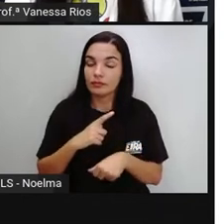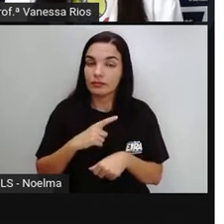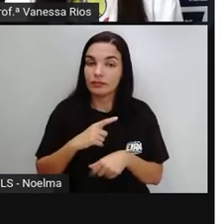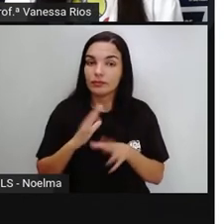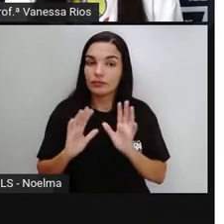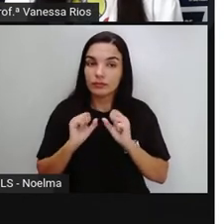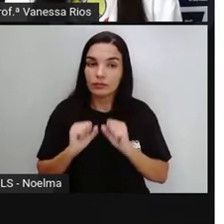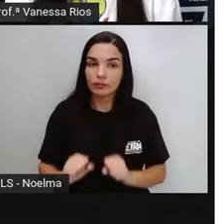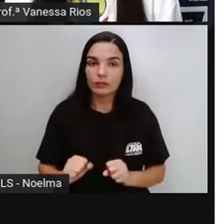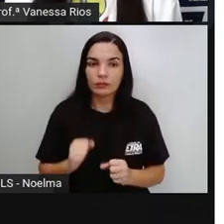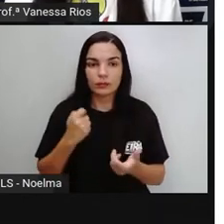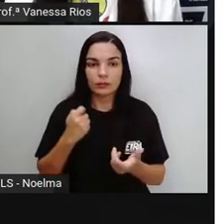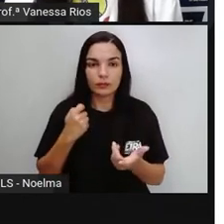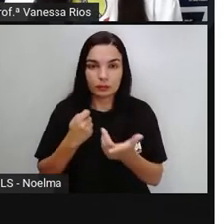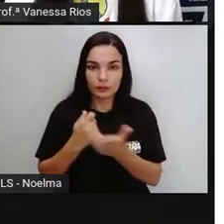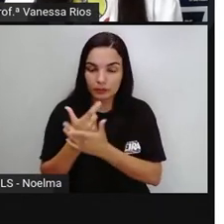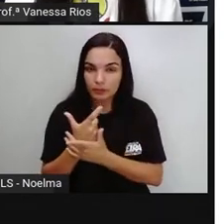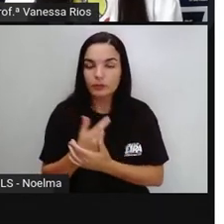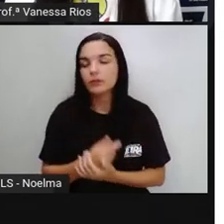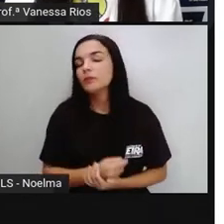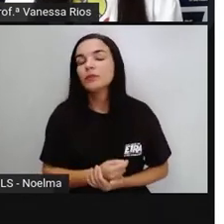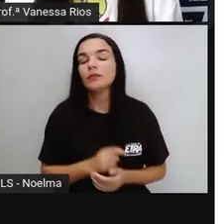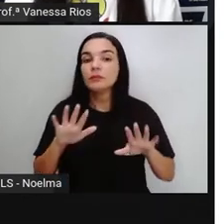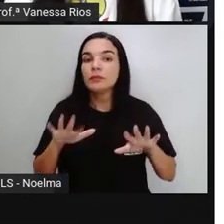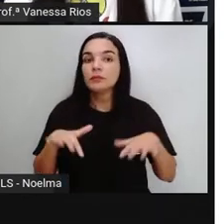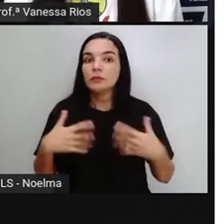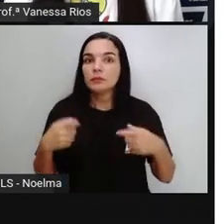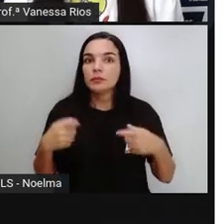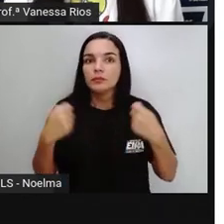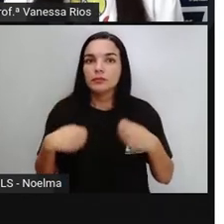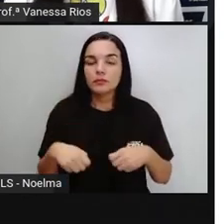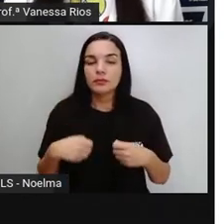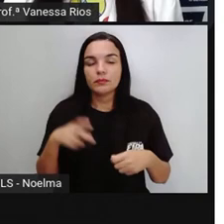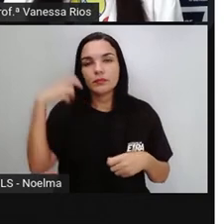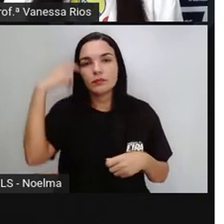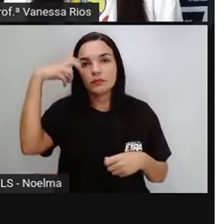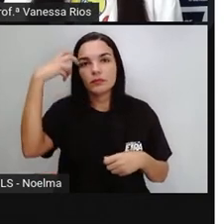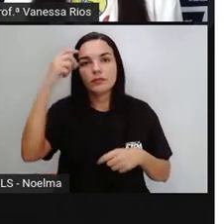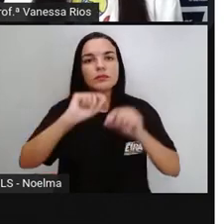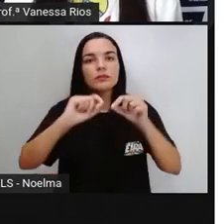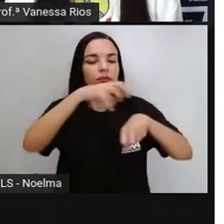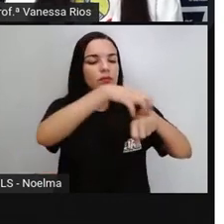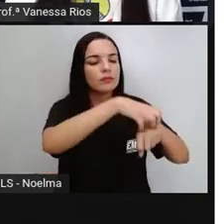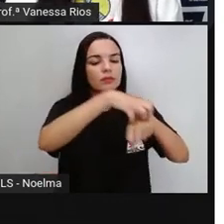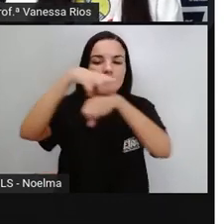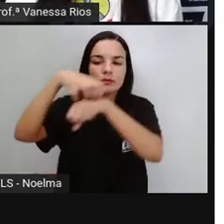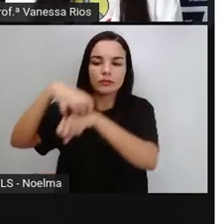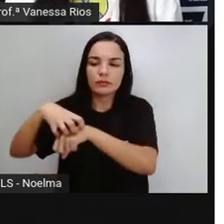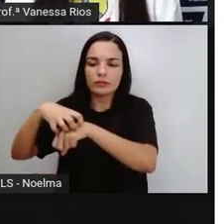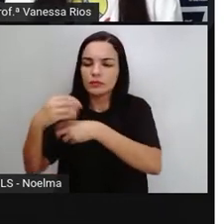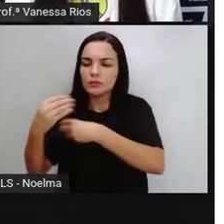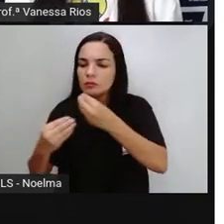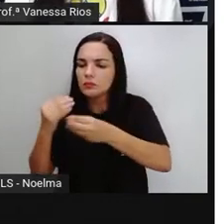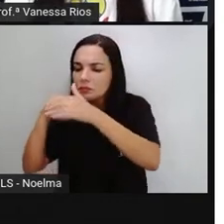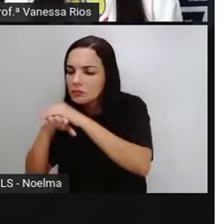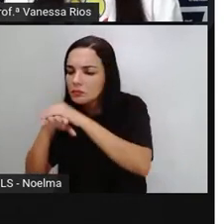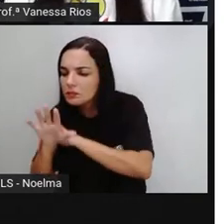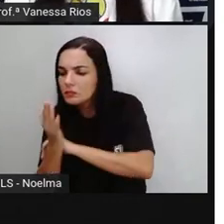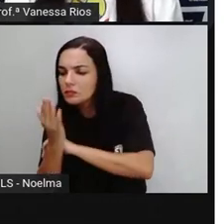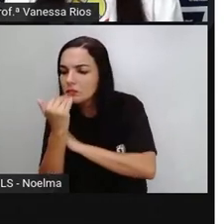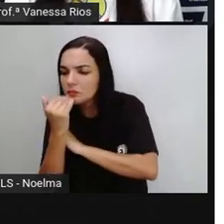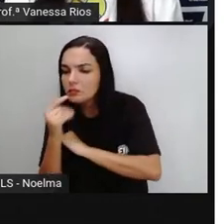em diversos lugares e é preciso a gente se preocupar com o transporte, com o armazenamento e com a